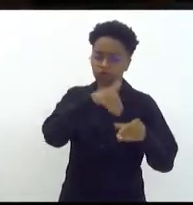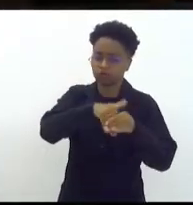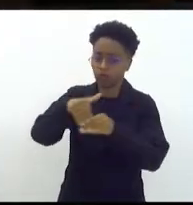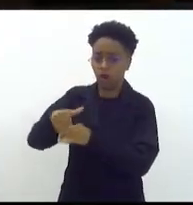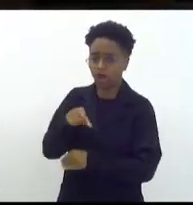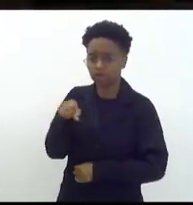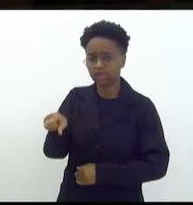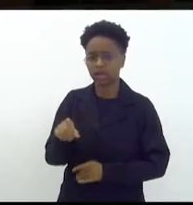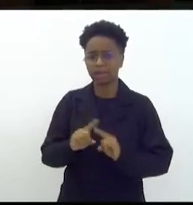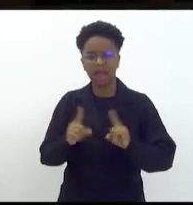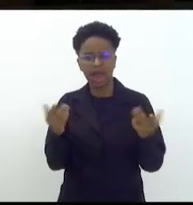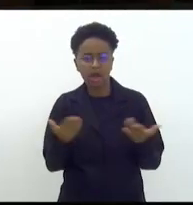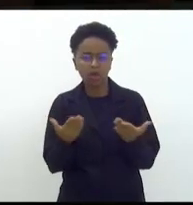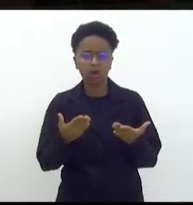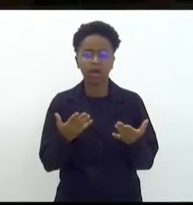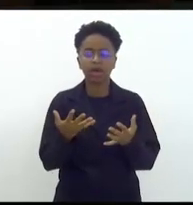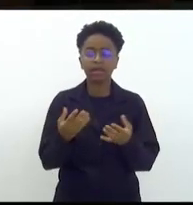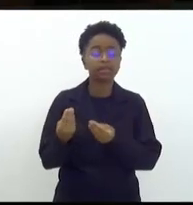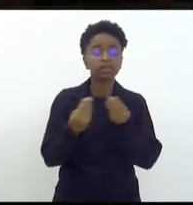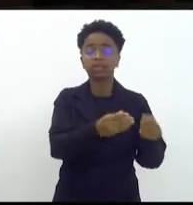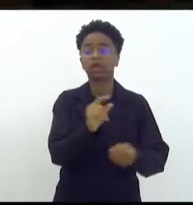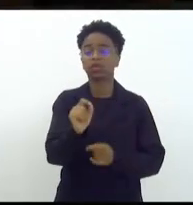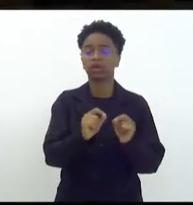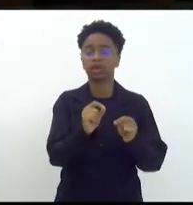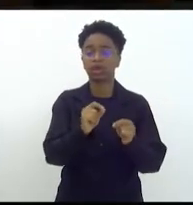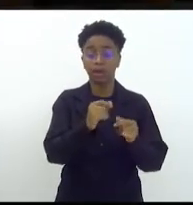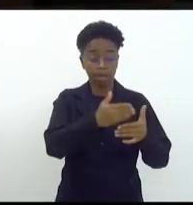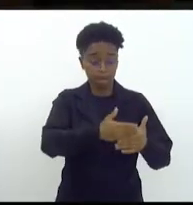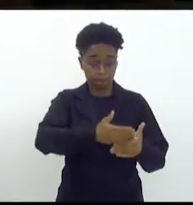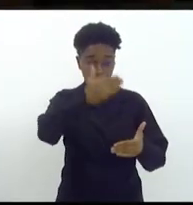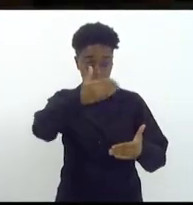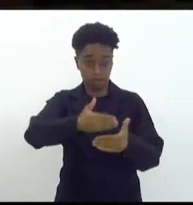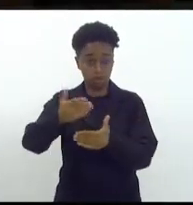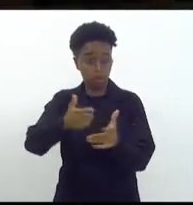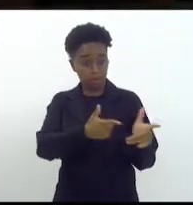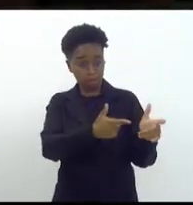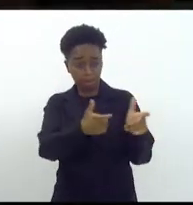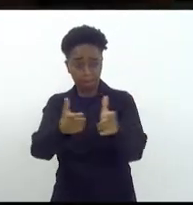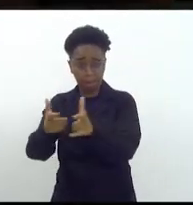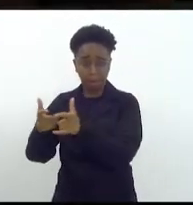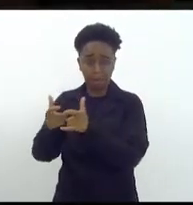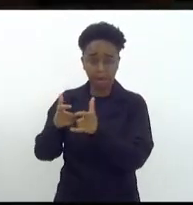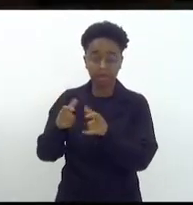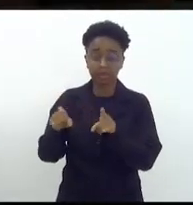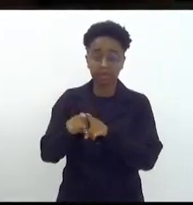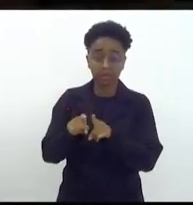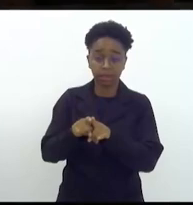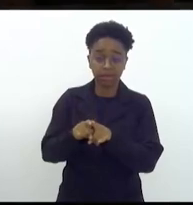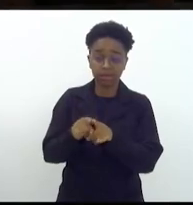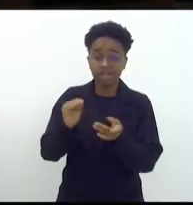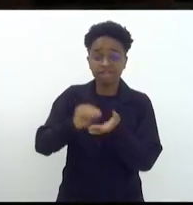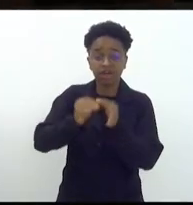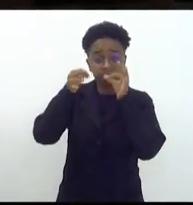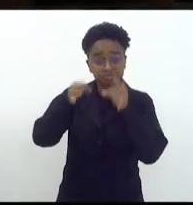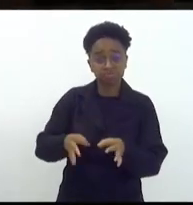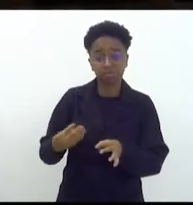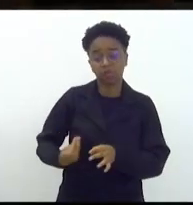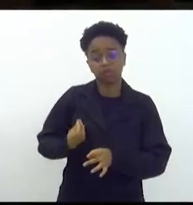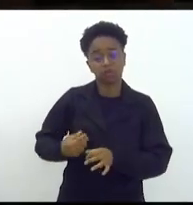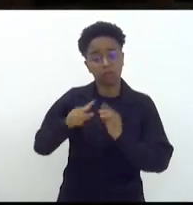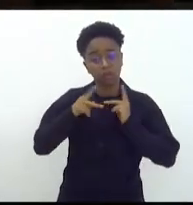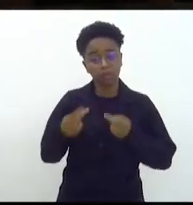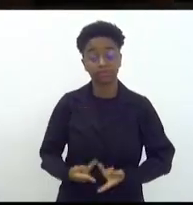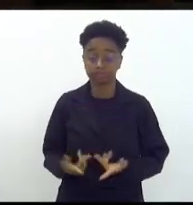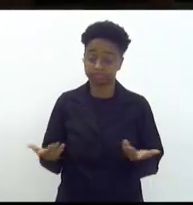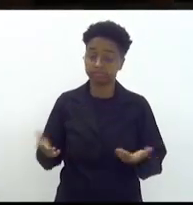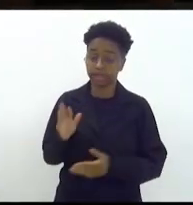favela mas agora o que ele entrega para a favela muro tiro e indignidade humana é isso que representa